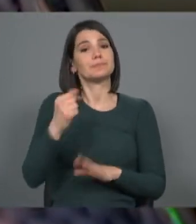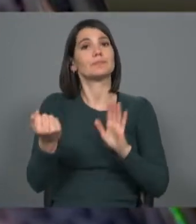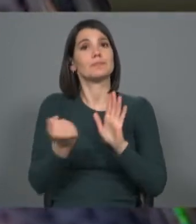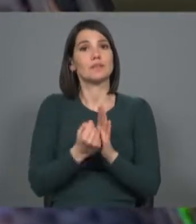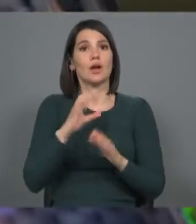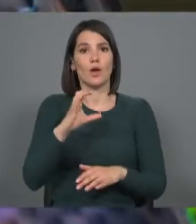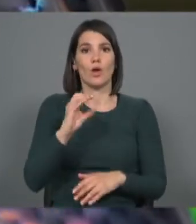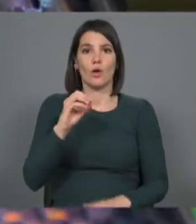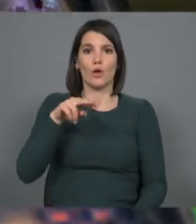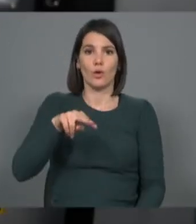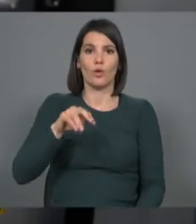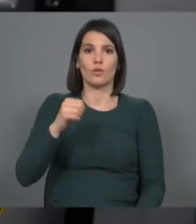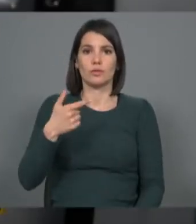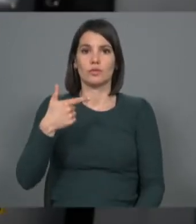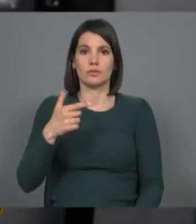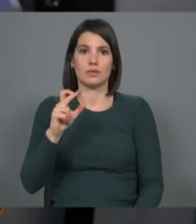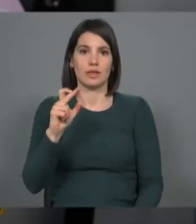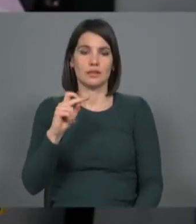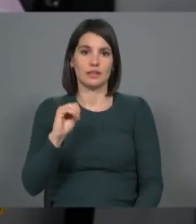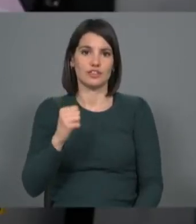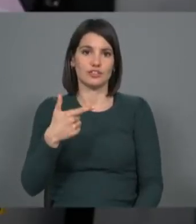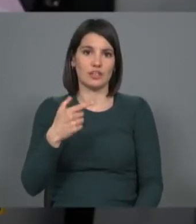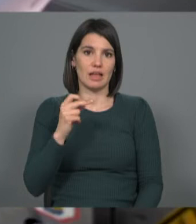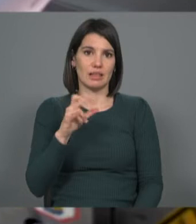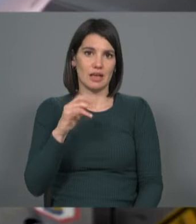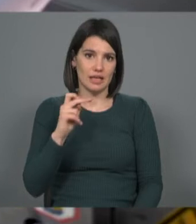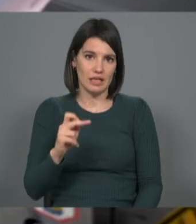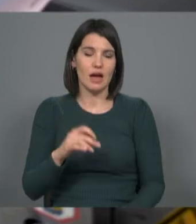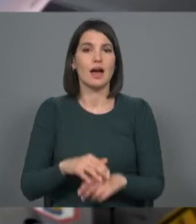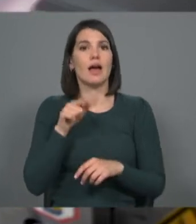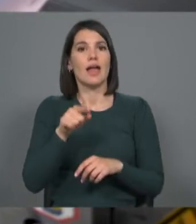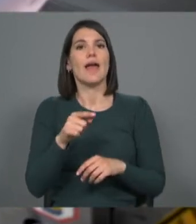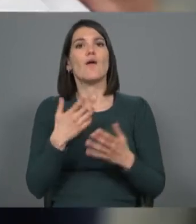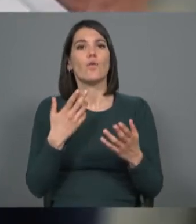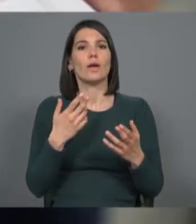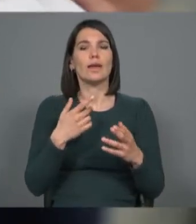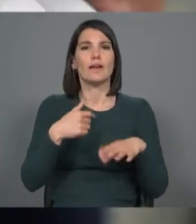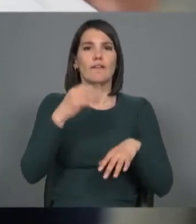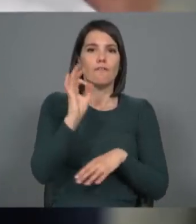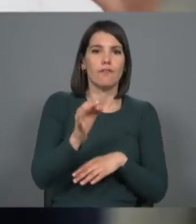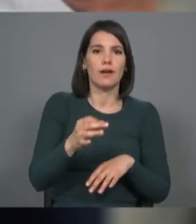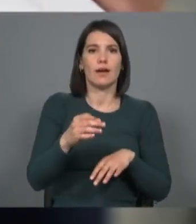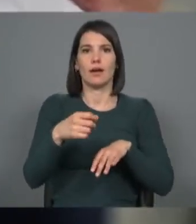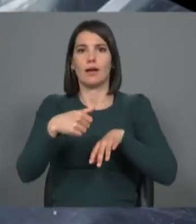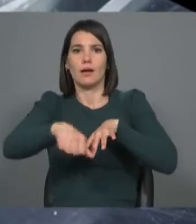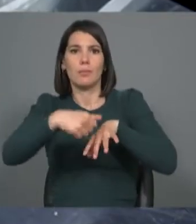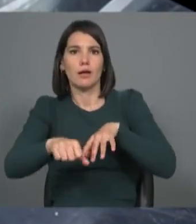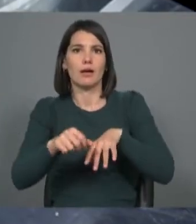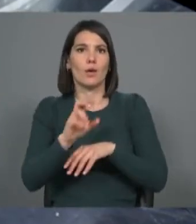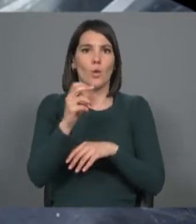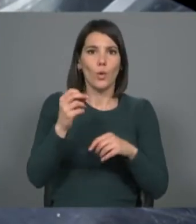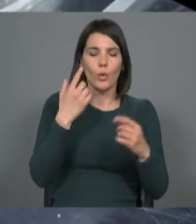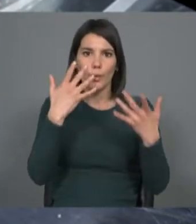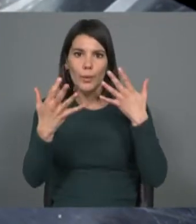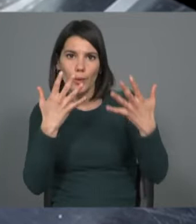ano 140 anos de existência. É a marca de contraste dos metais preciosos, garantindo a pureza das peças e a